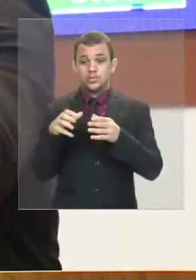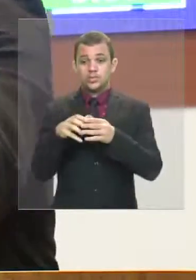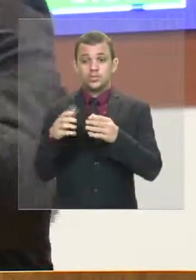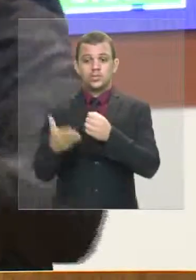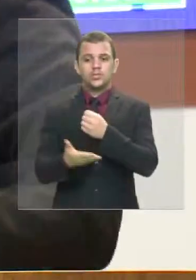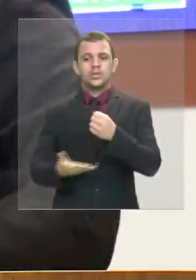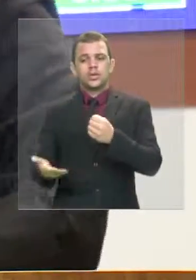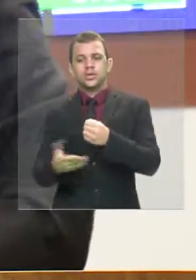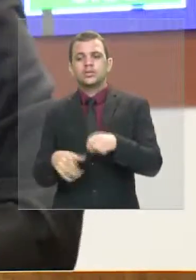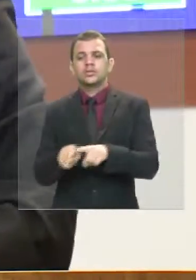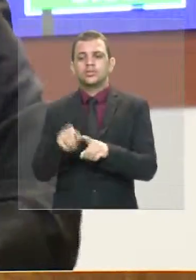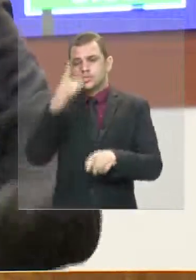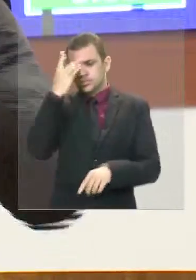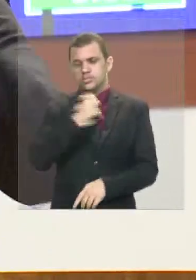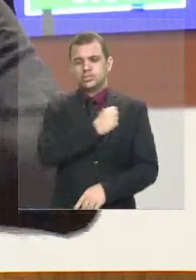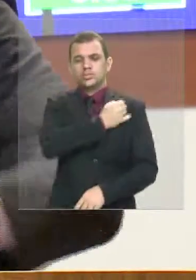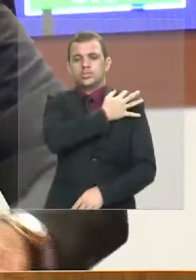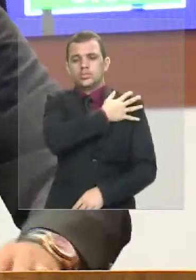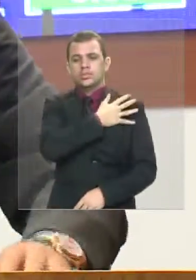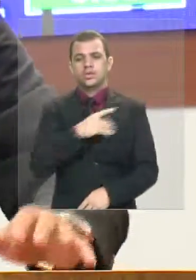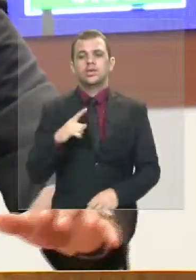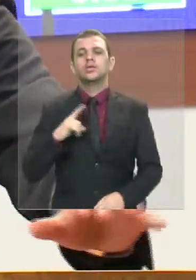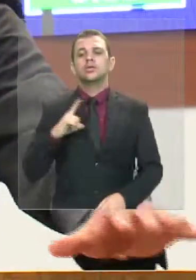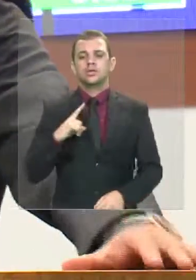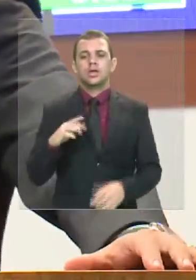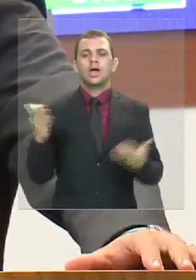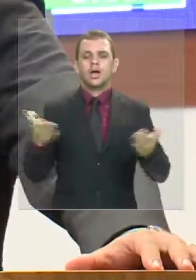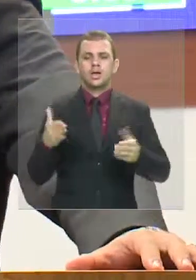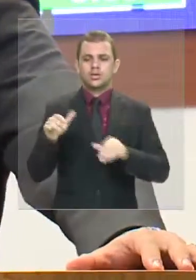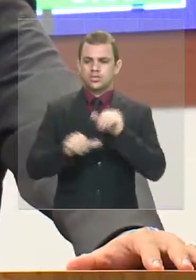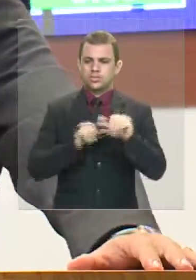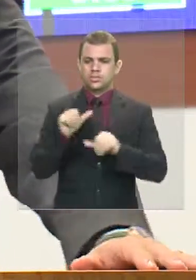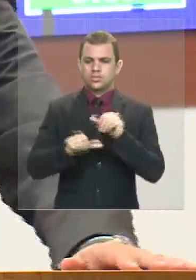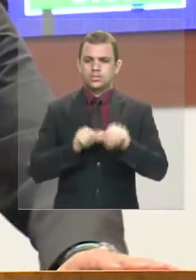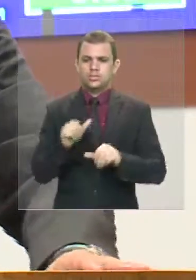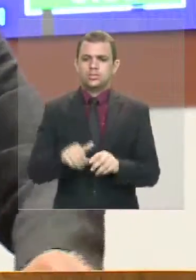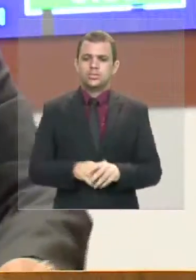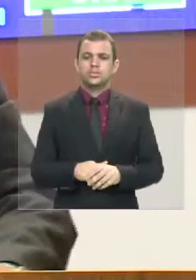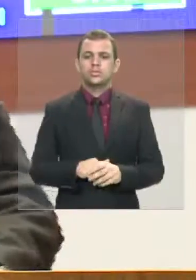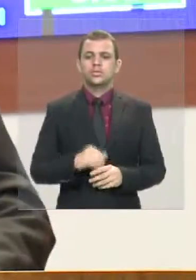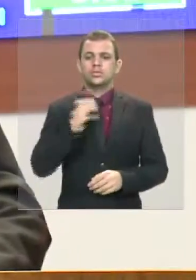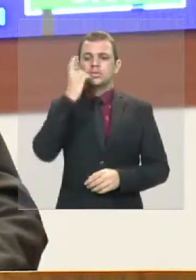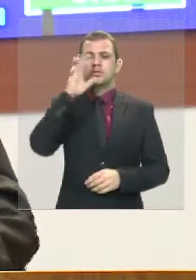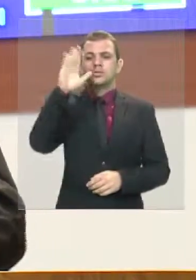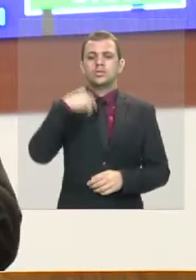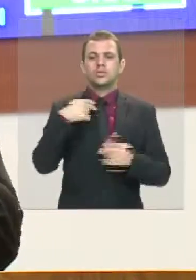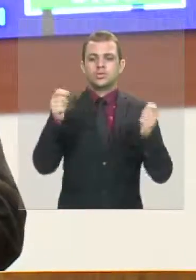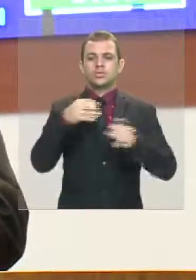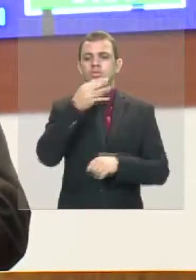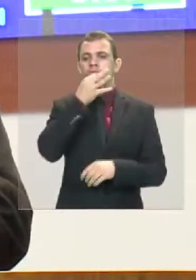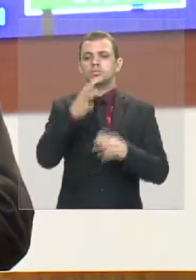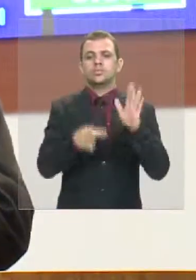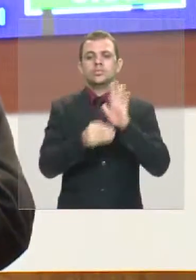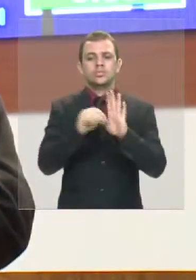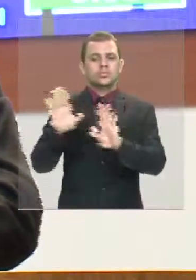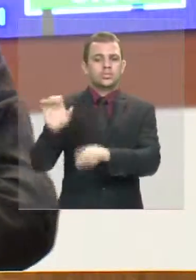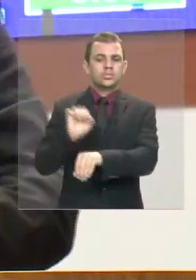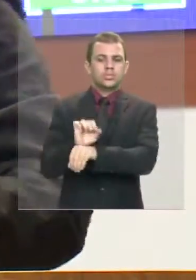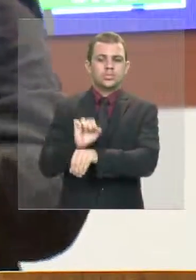aos oficiais. Aí quando chega agora, muda totalmente a conversa. Deputado, Vossa Excelência me conceda uma parte? Só um minutinho.